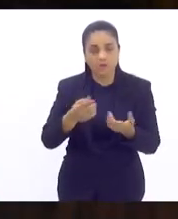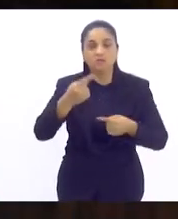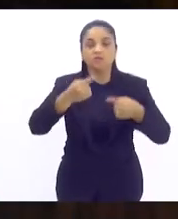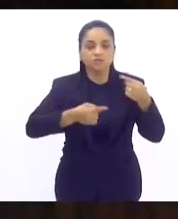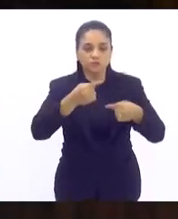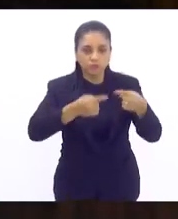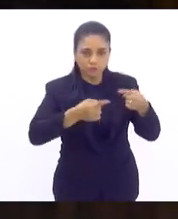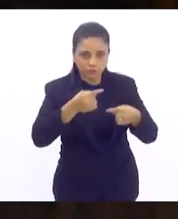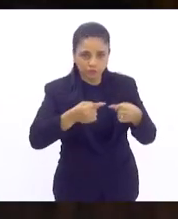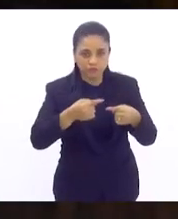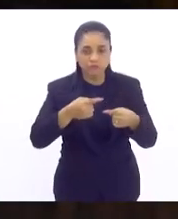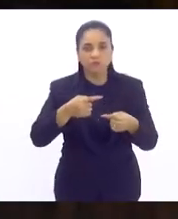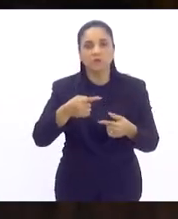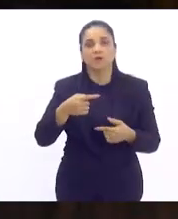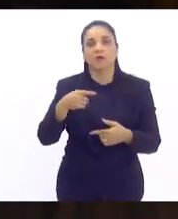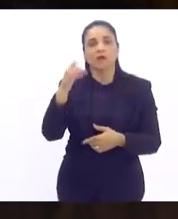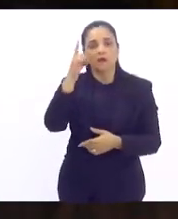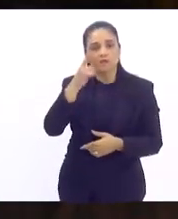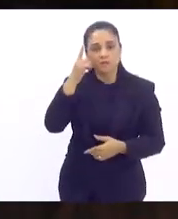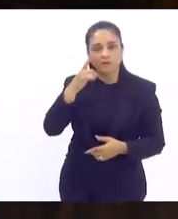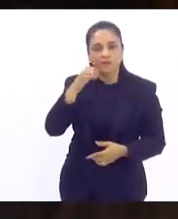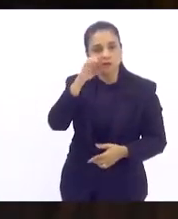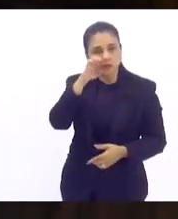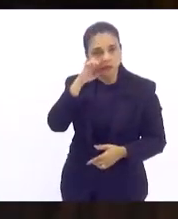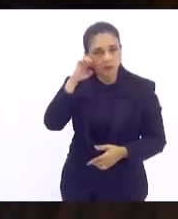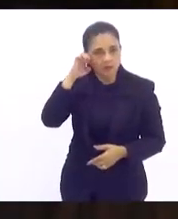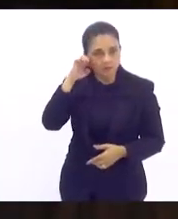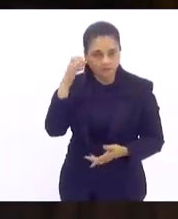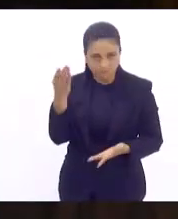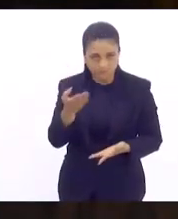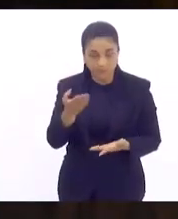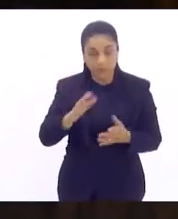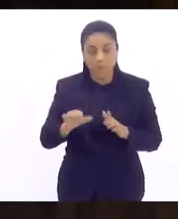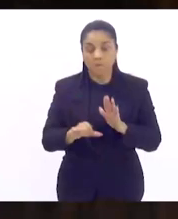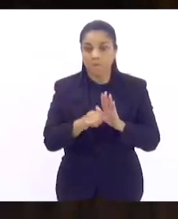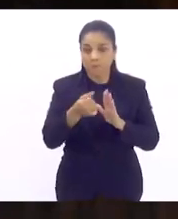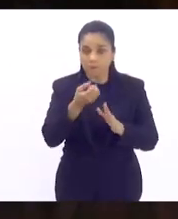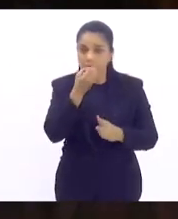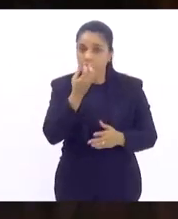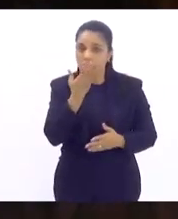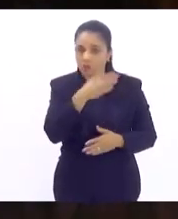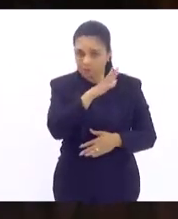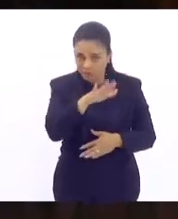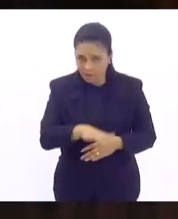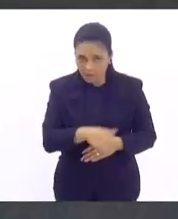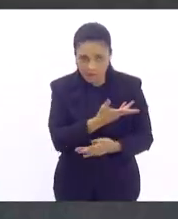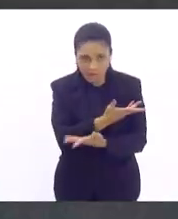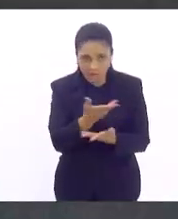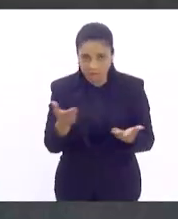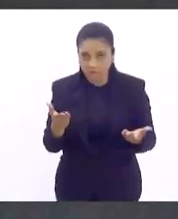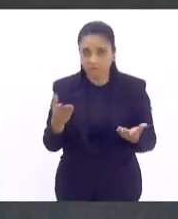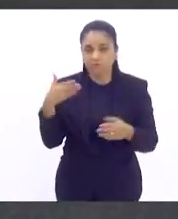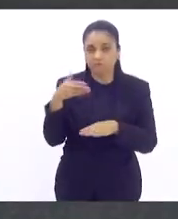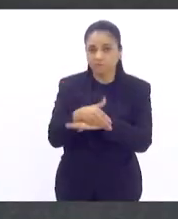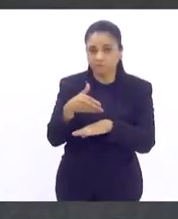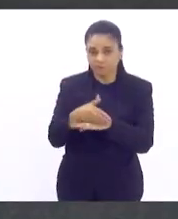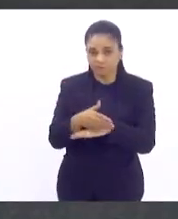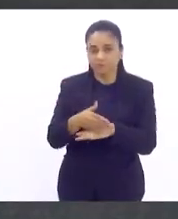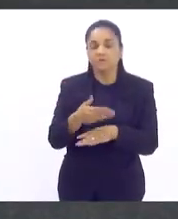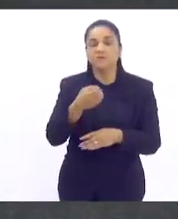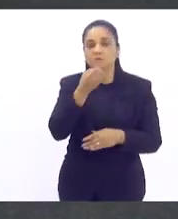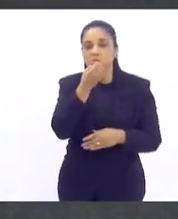deputada Élica Taquimoto. Eu queria, primeiro, boa tarde para todas as pessoas aqui presentes, boa tarde,